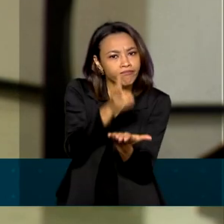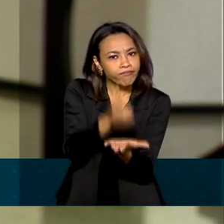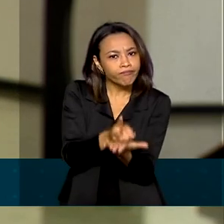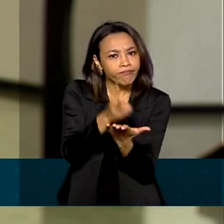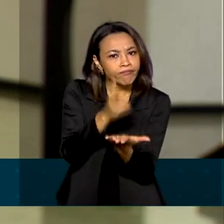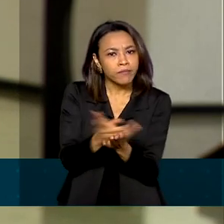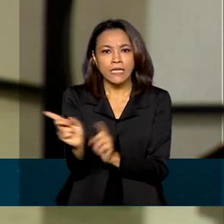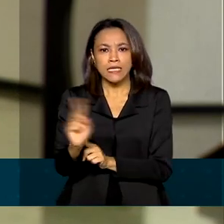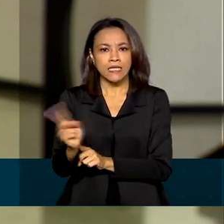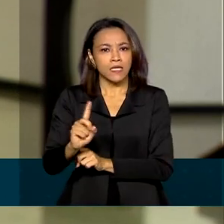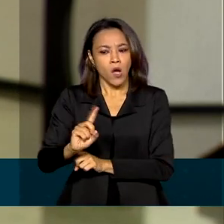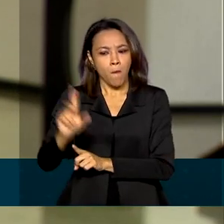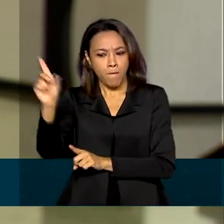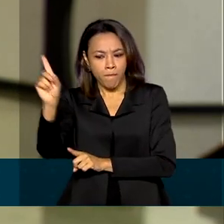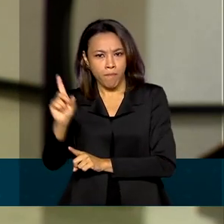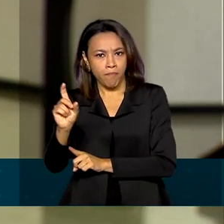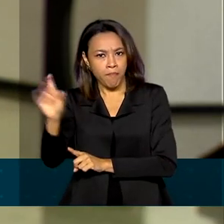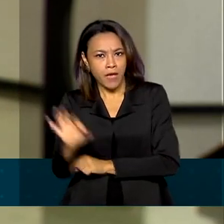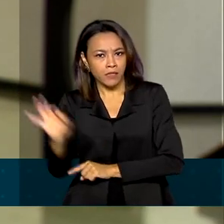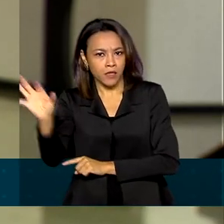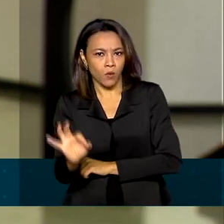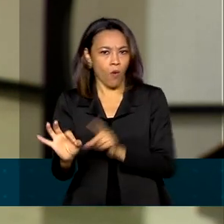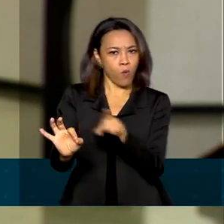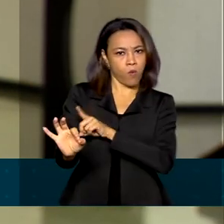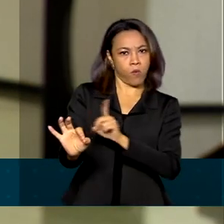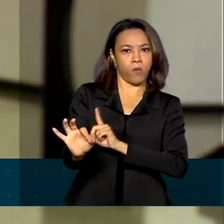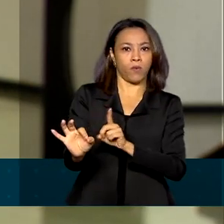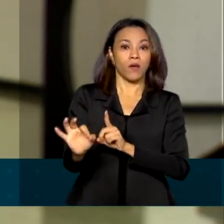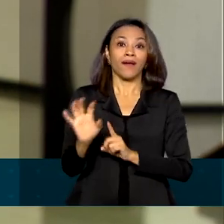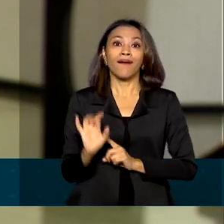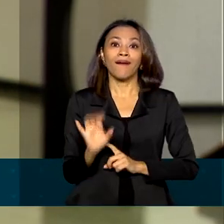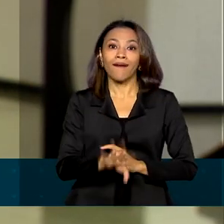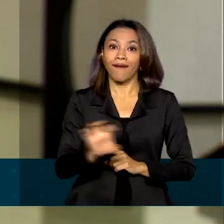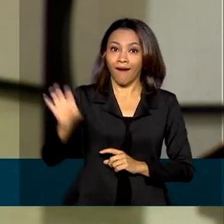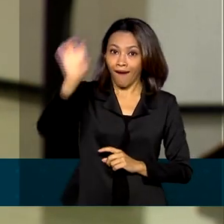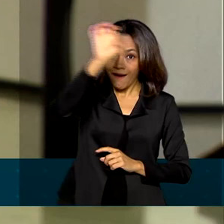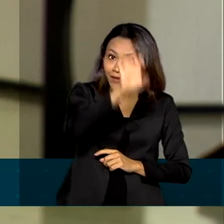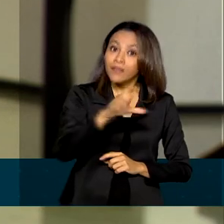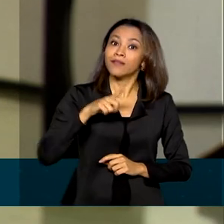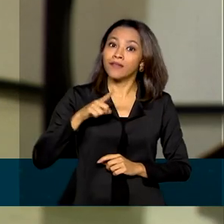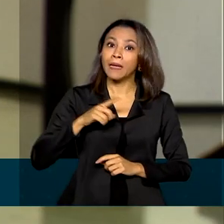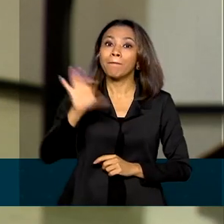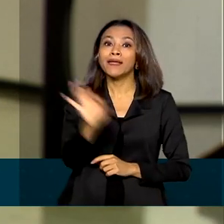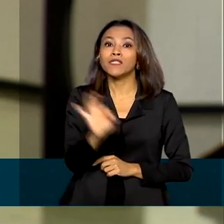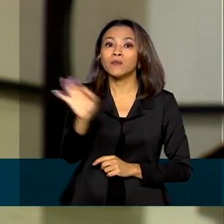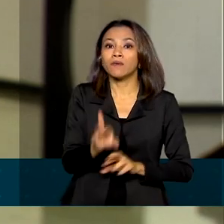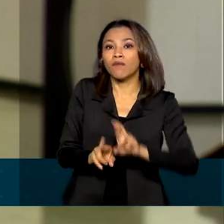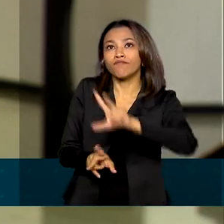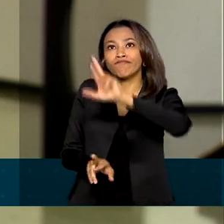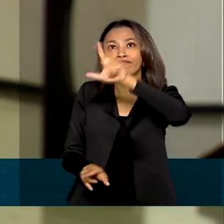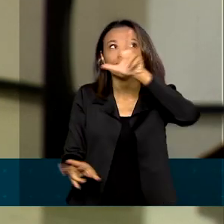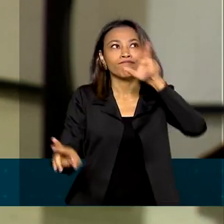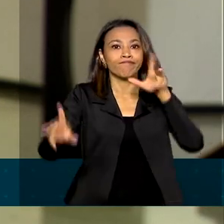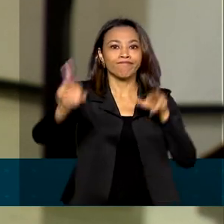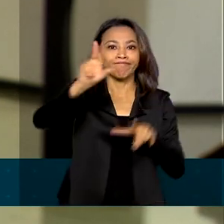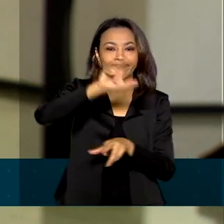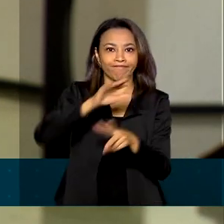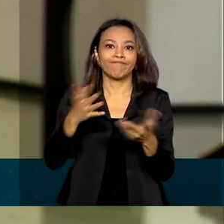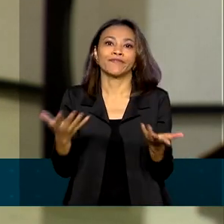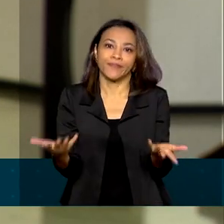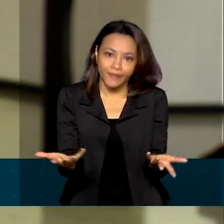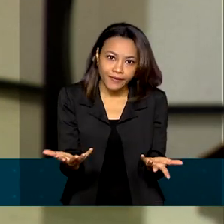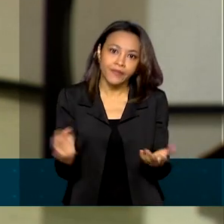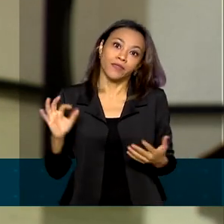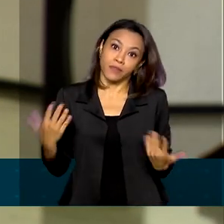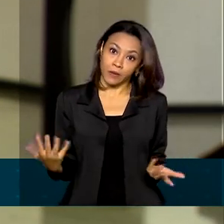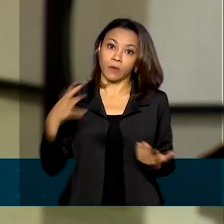percentual do preço total. Hoje, cada estado cobra um percentual diferente. O presidente Bolsonaro também disse que